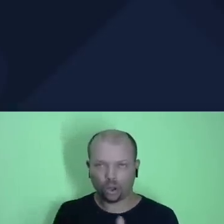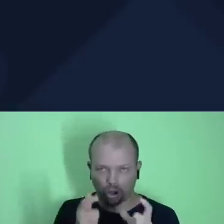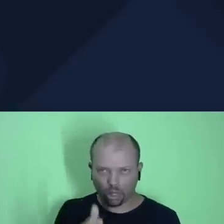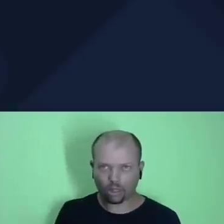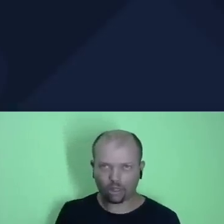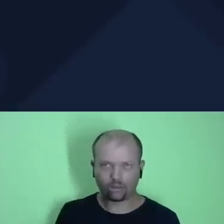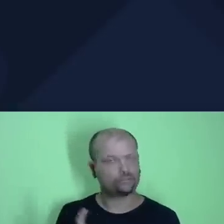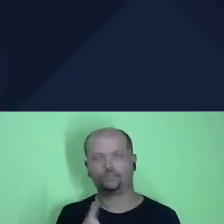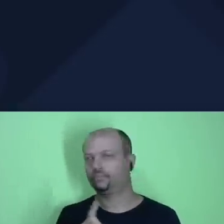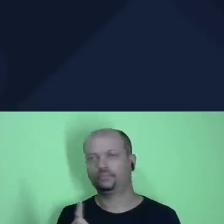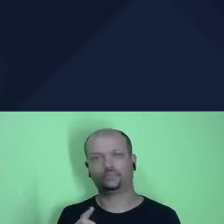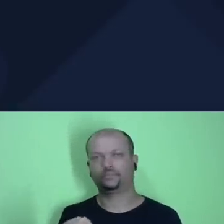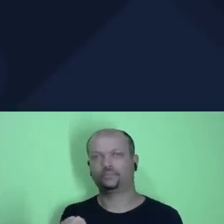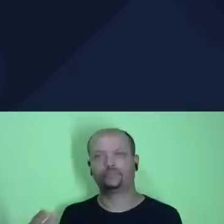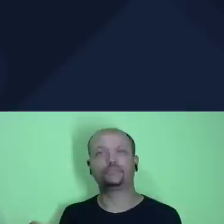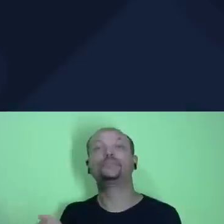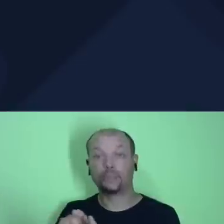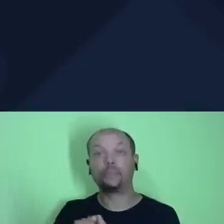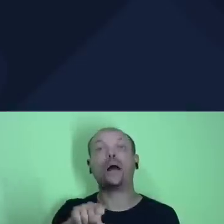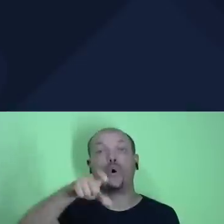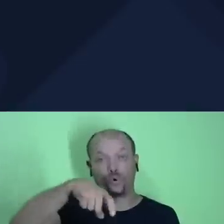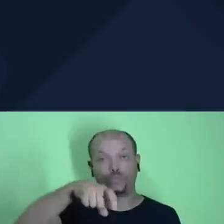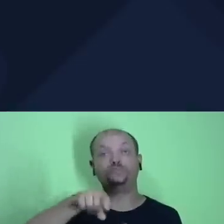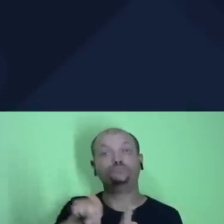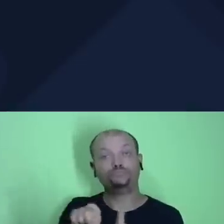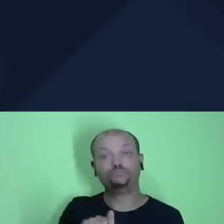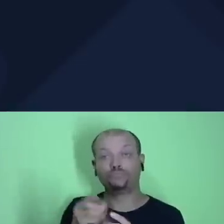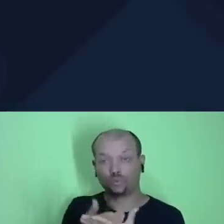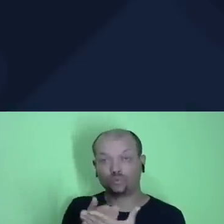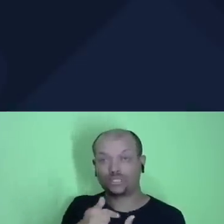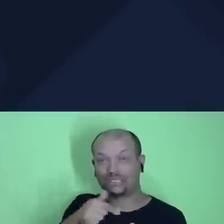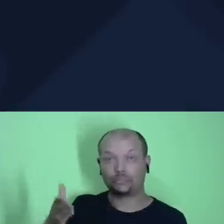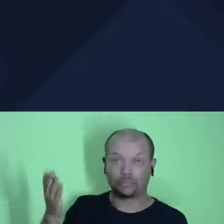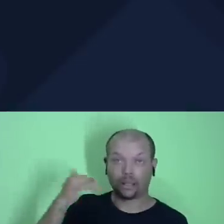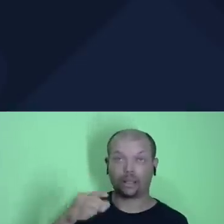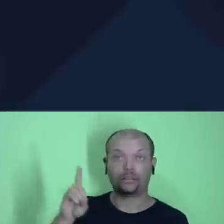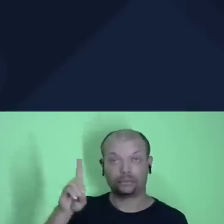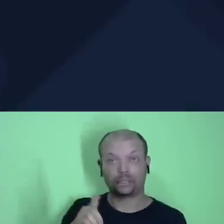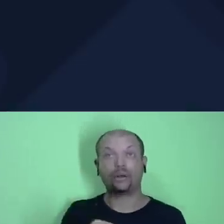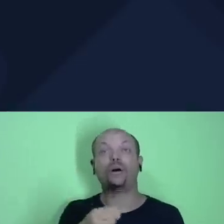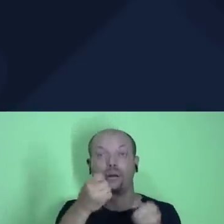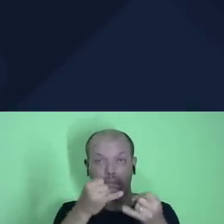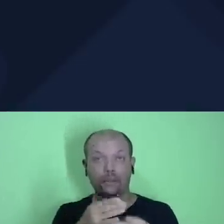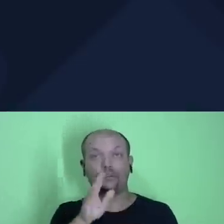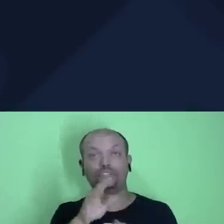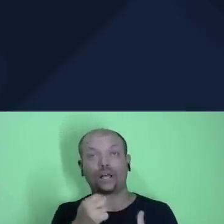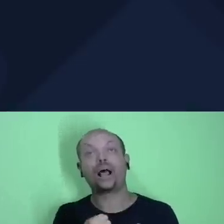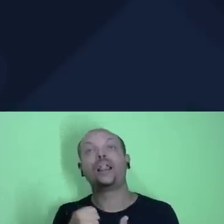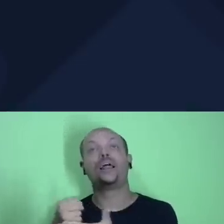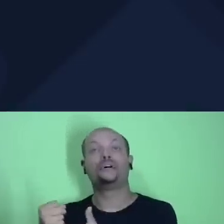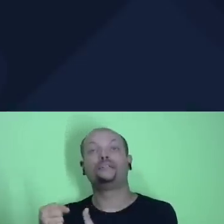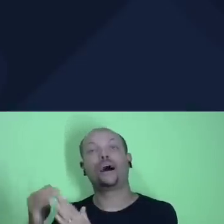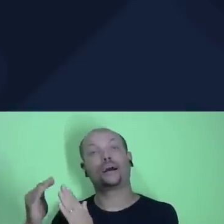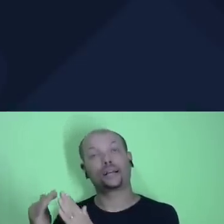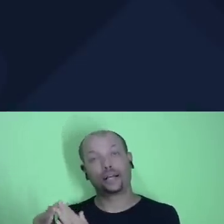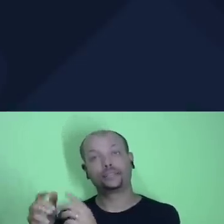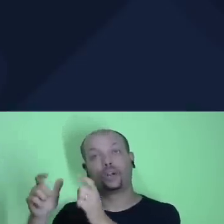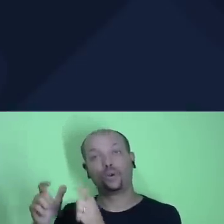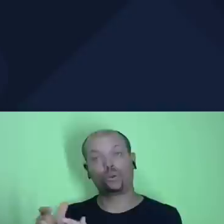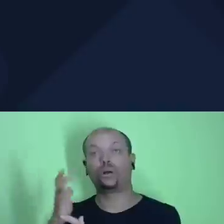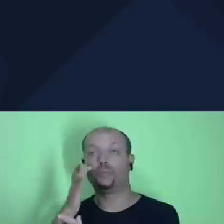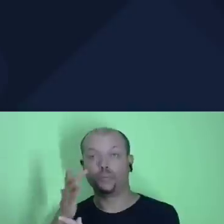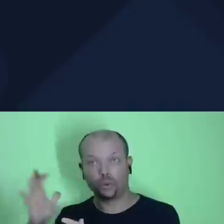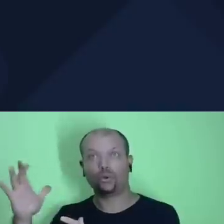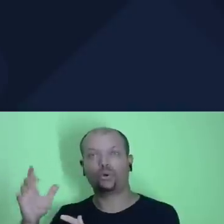aconteceu com o dízimo, que nós estudamos na semana passada. O dízimo deve ser levado à casa do tesouro, as